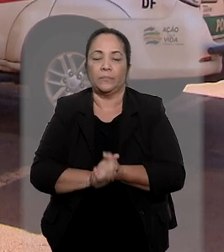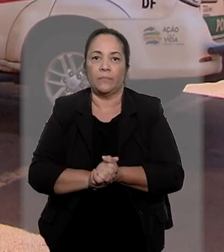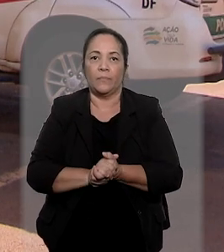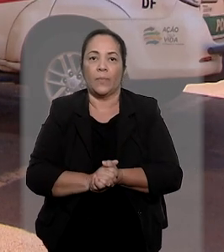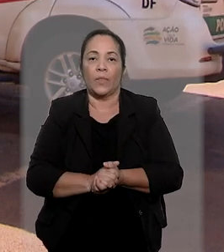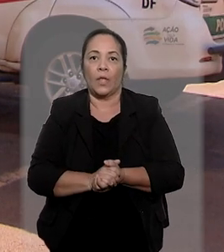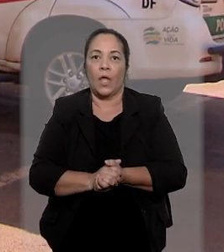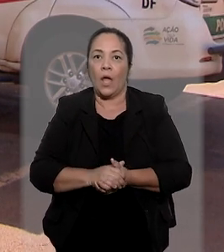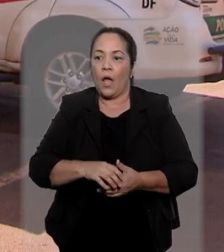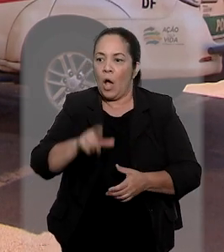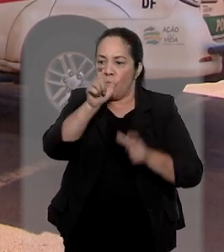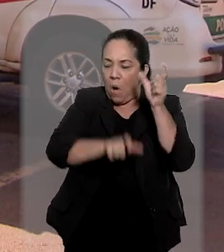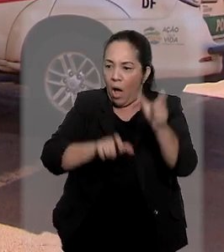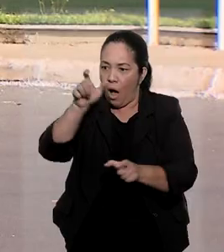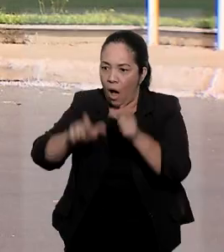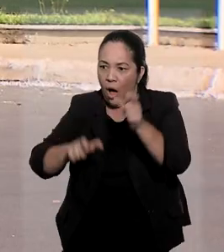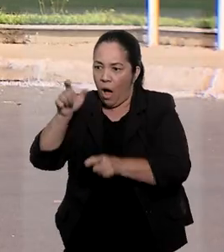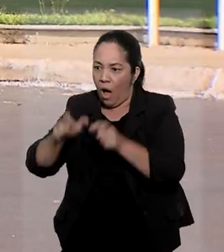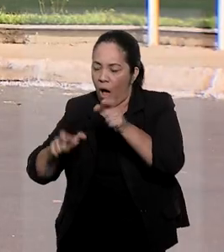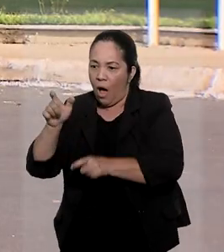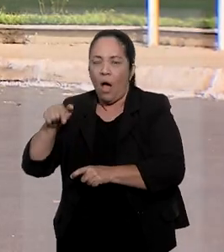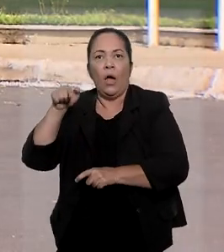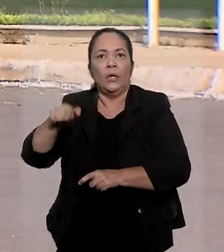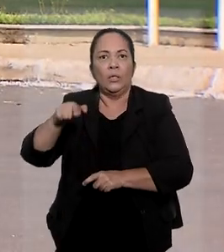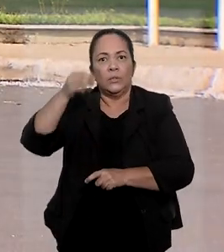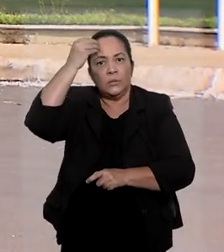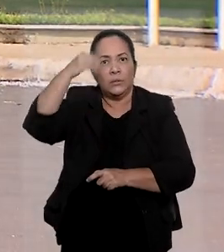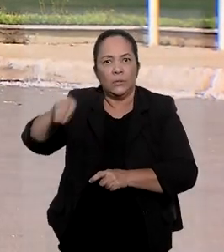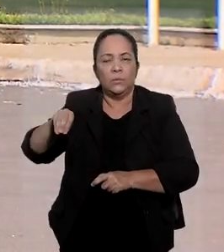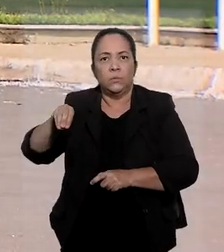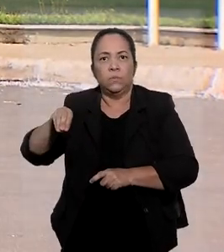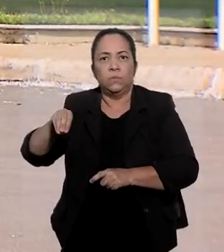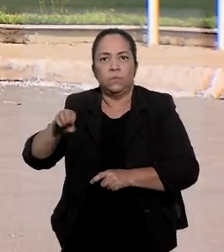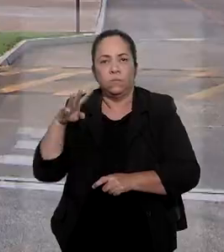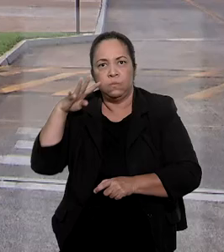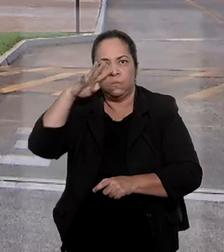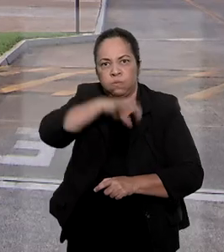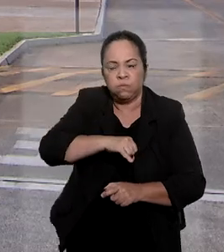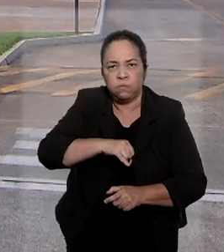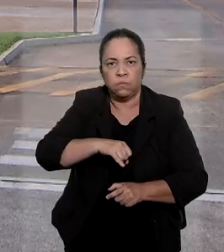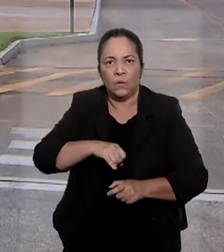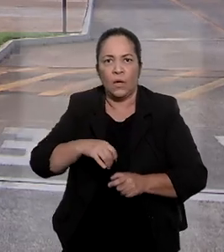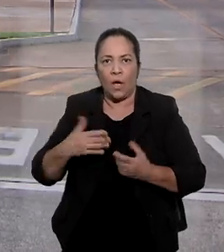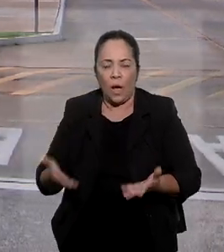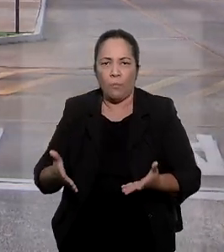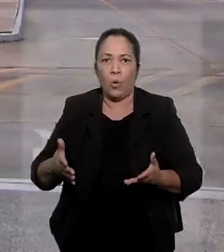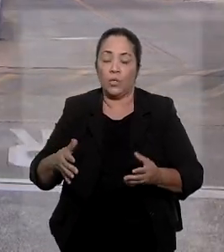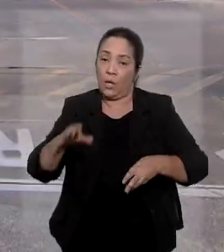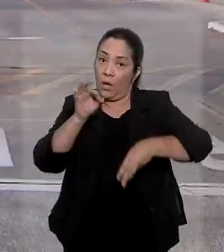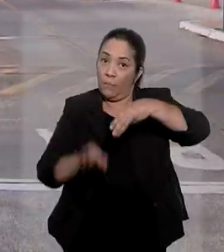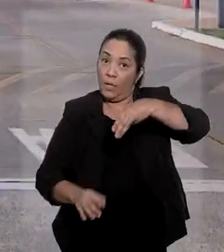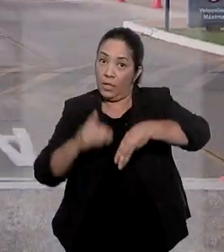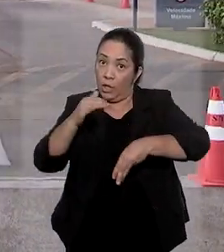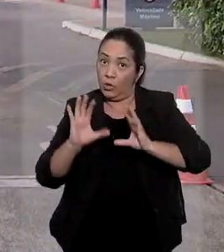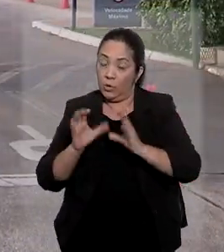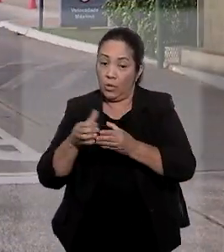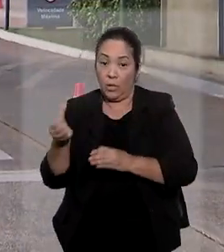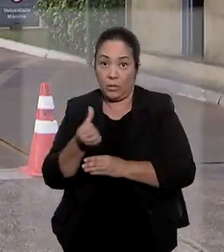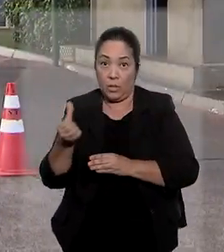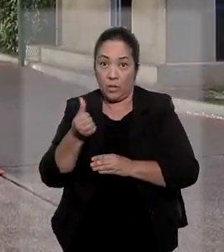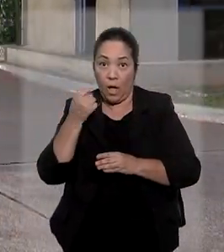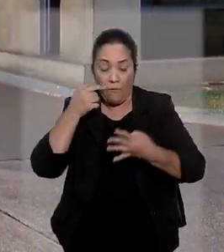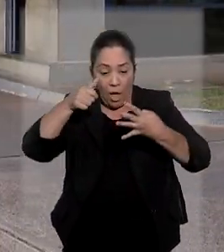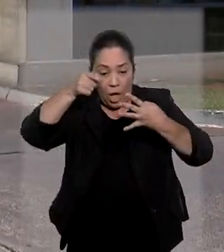desclassificação da conduta dos acusados, foi reconhecida a prescrição do crime. A maioria dos ministros da sexta turma se